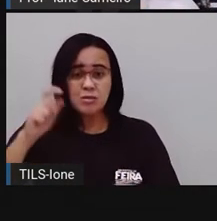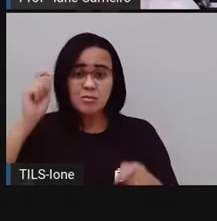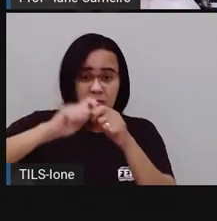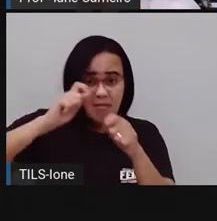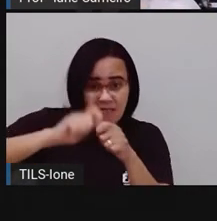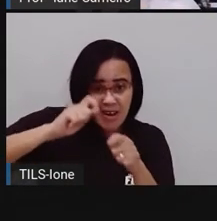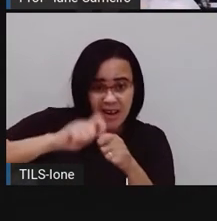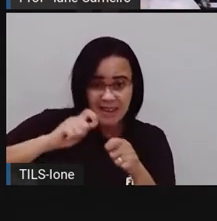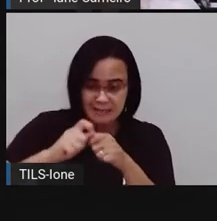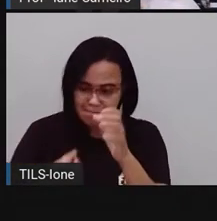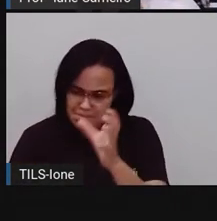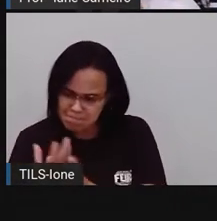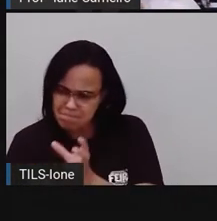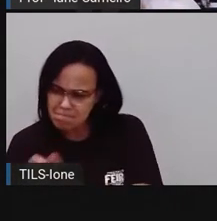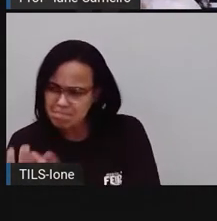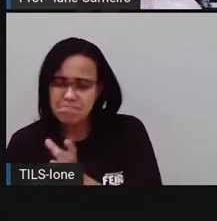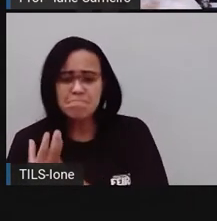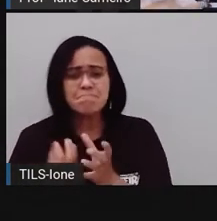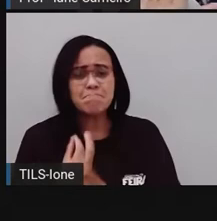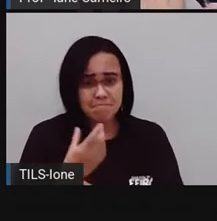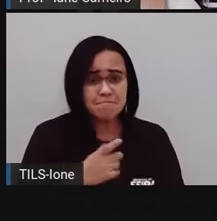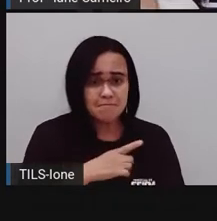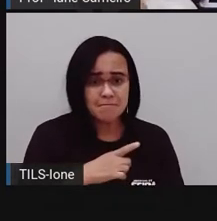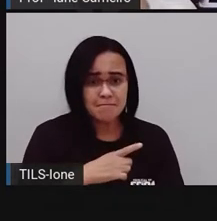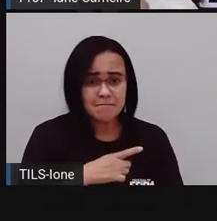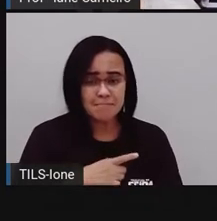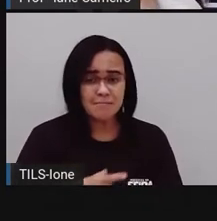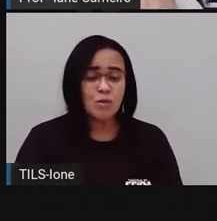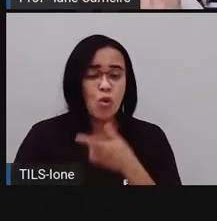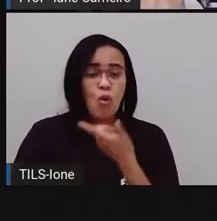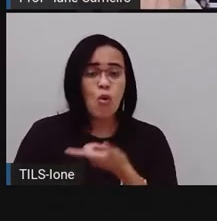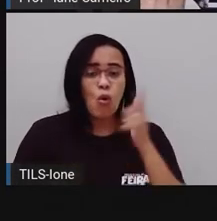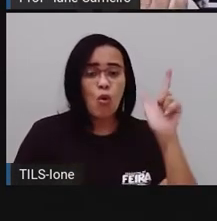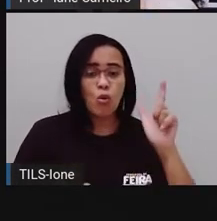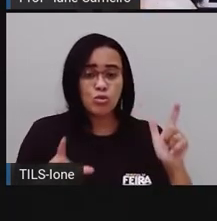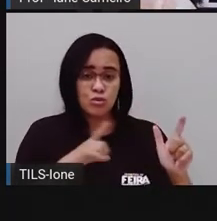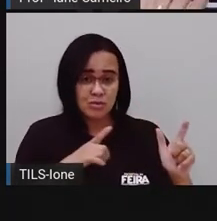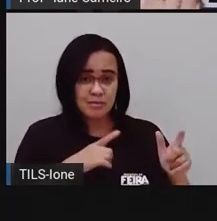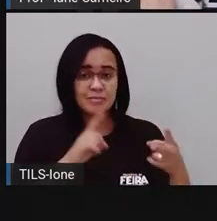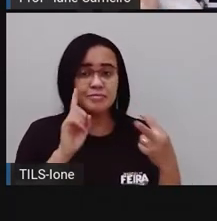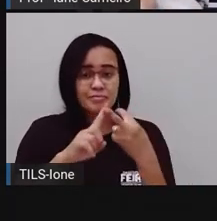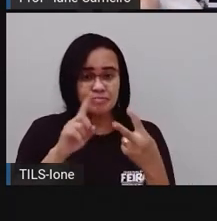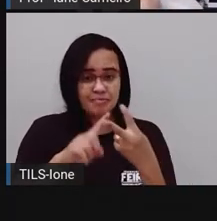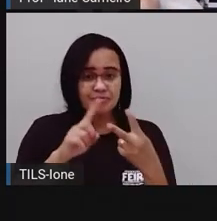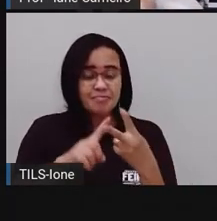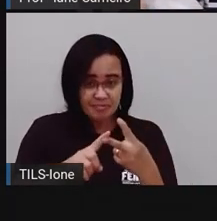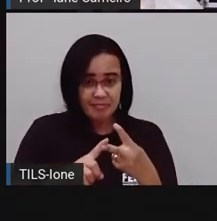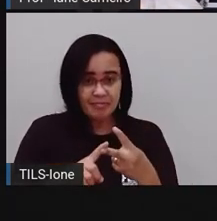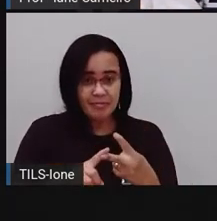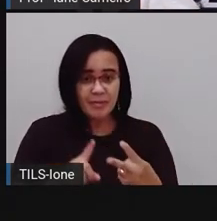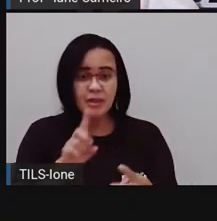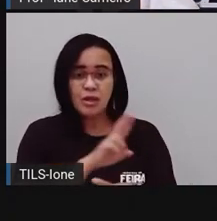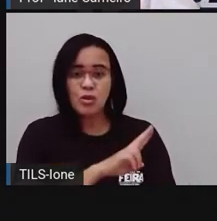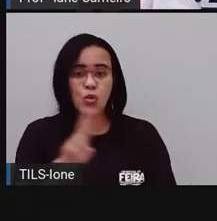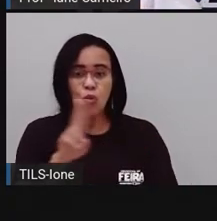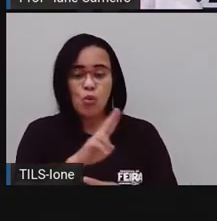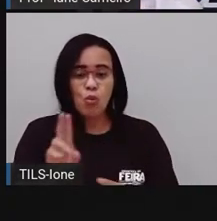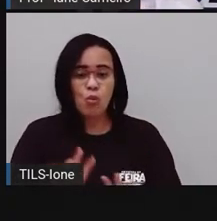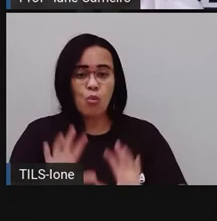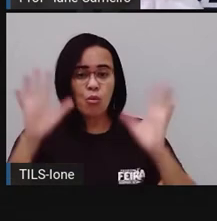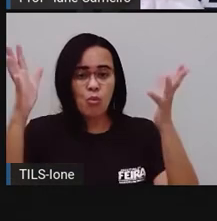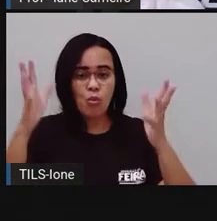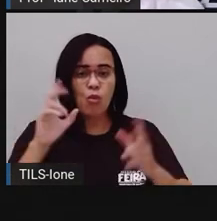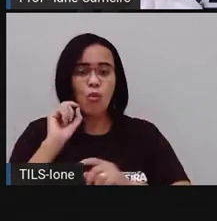Outro monumento que a gente tem aqui na cidade, que é um monumento em homenagem à Maria Quitéria, né, que é uma